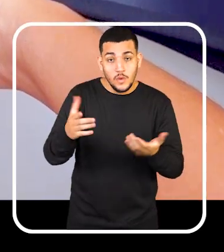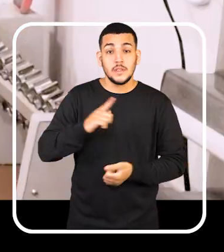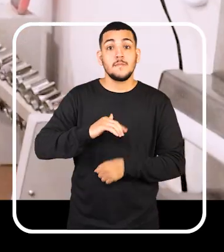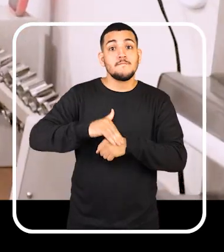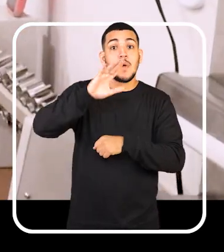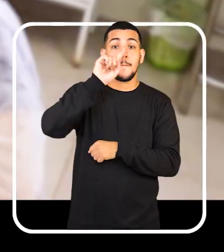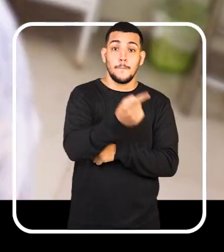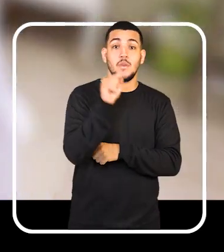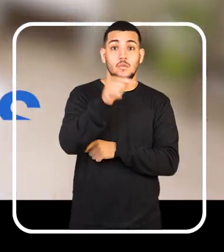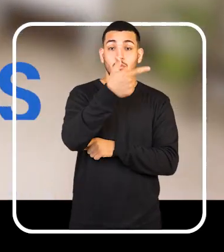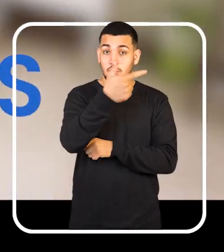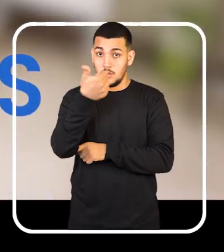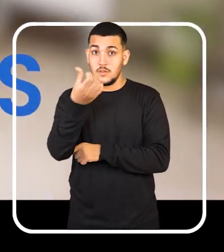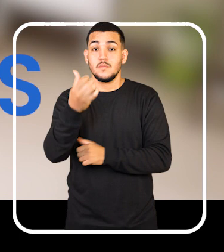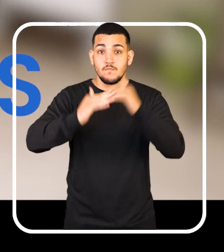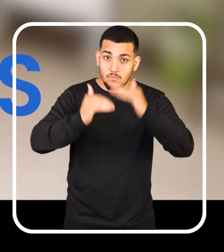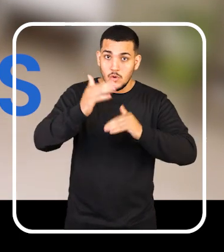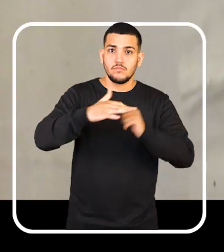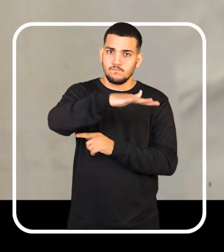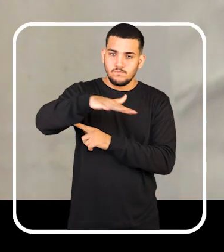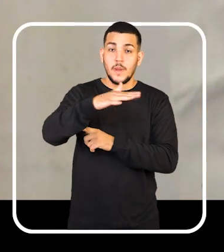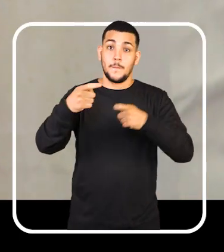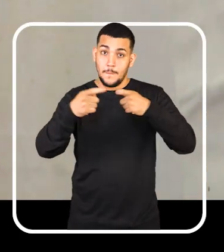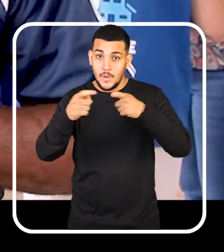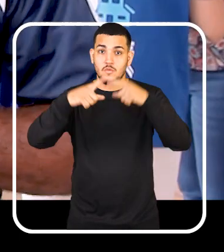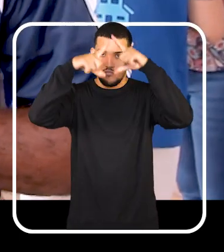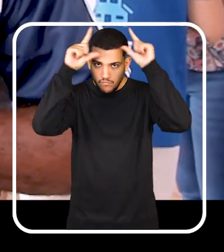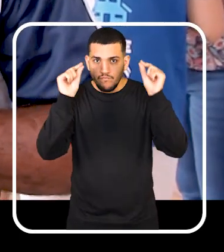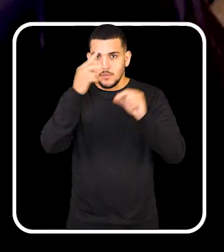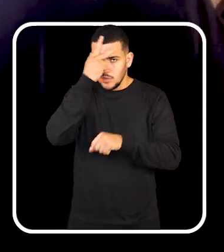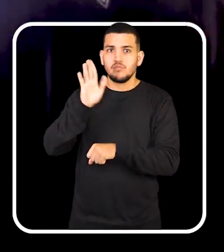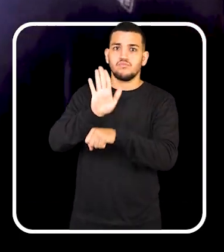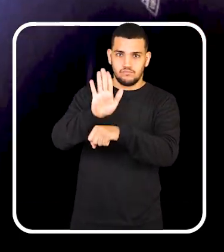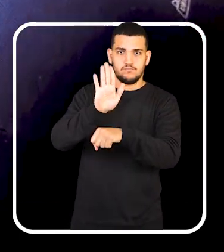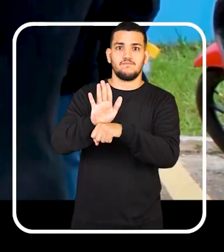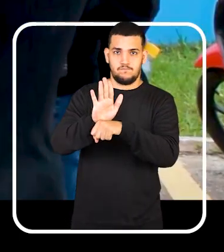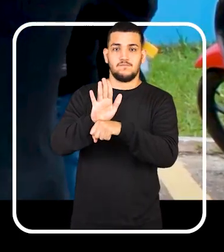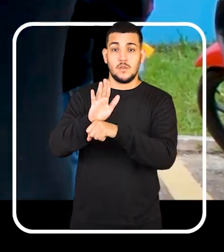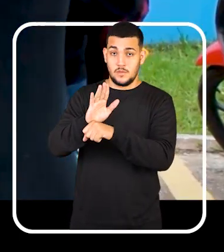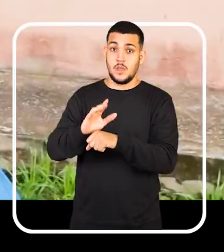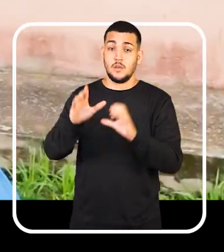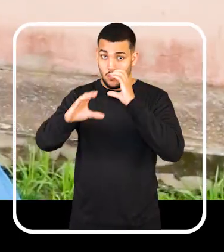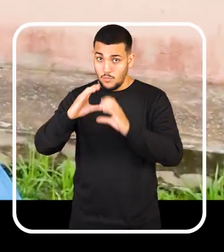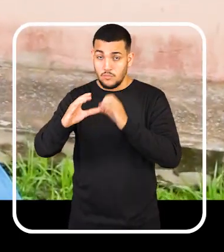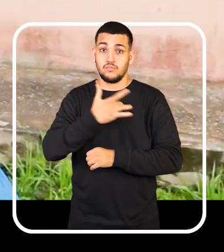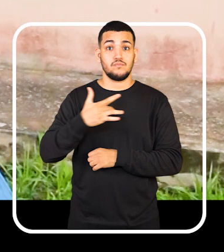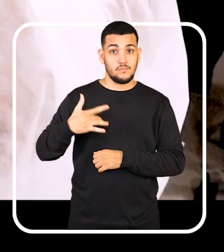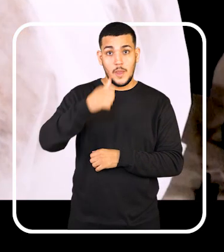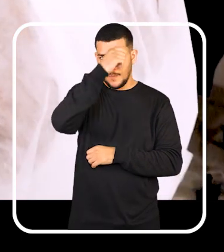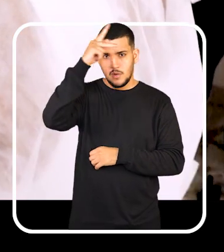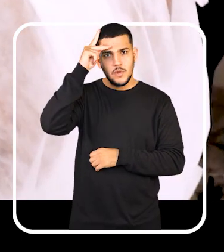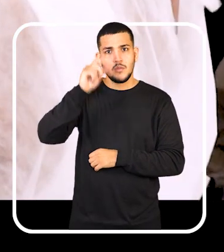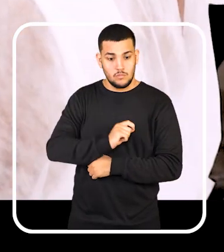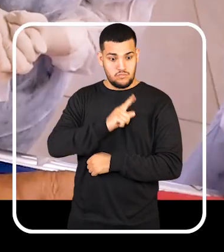E hoje conta com mais de 1.216 profissionais entre médicos, enfermeiros, agentes de endemias e agentes comunitários de saúde.